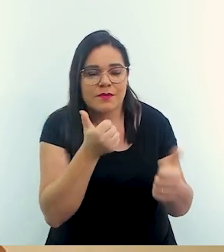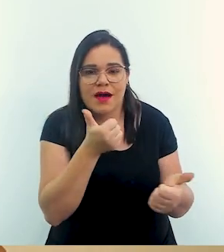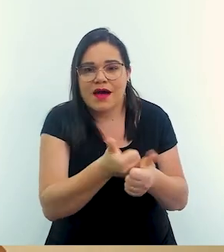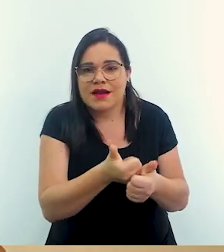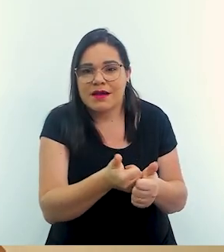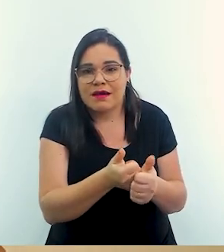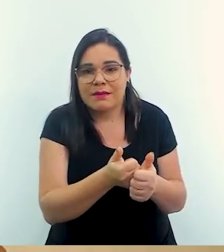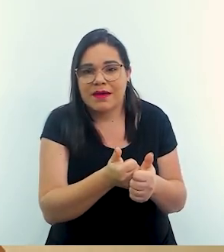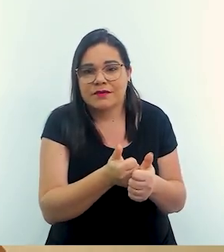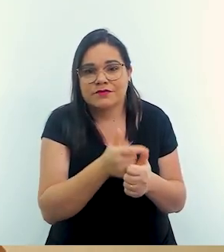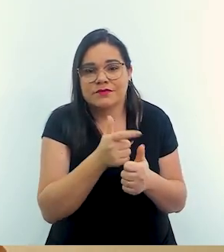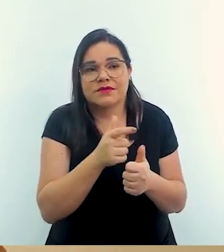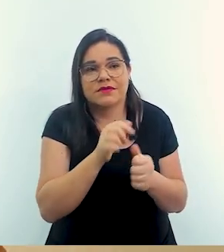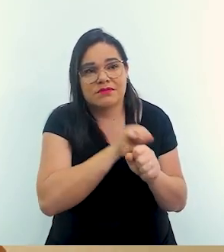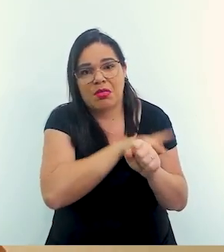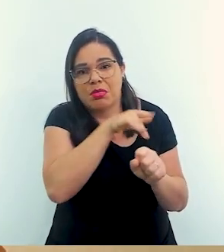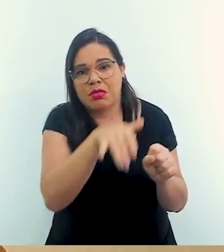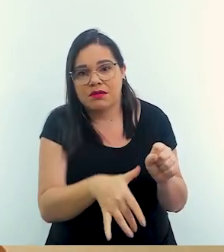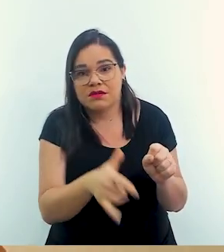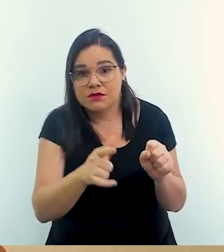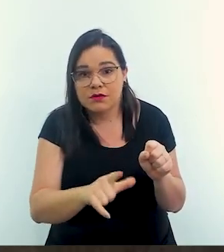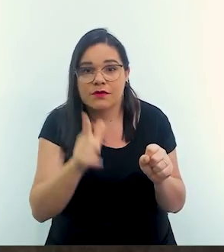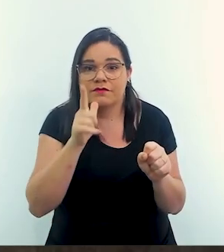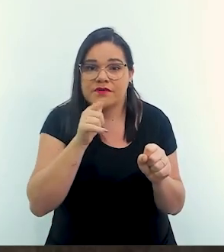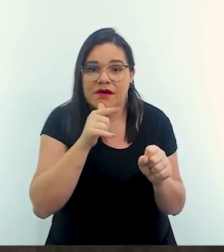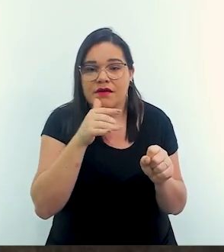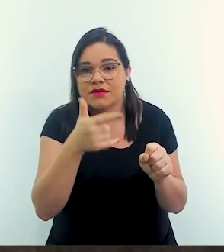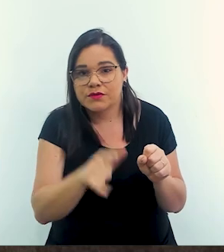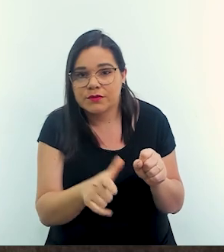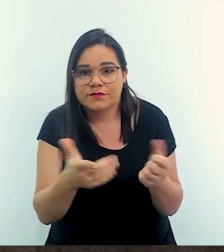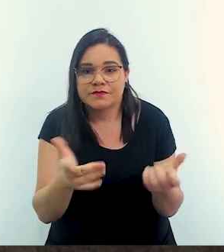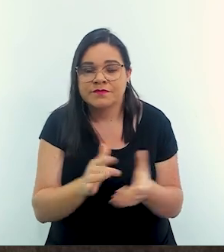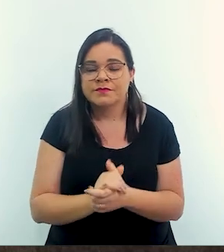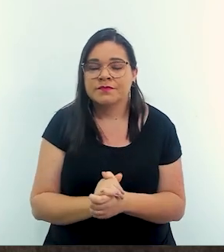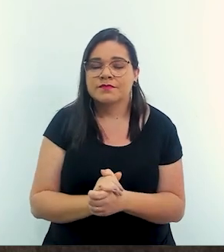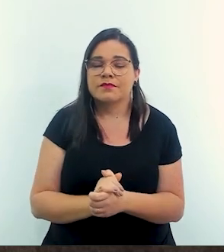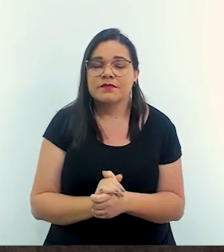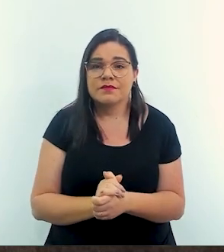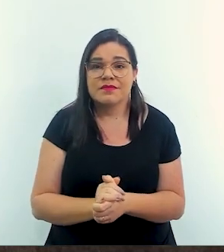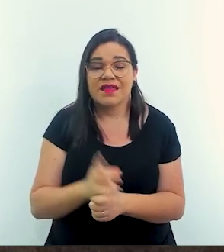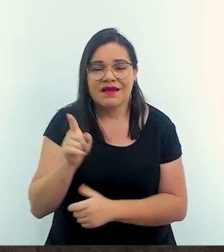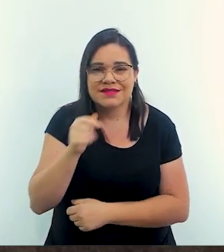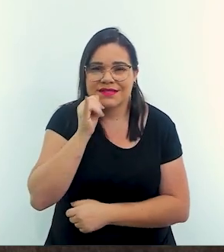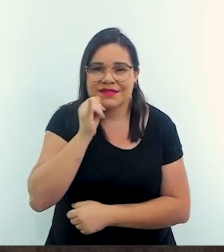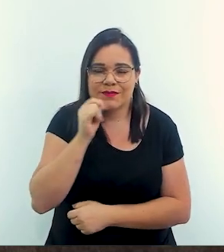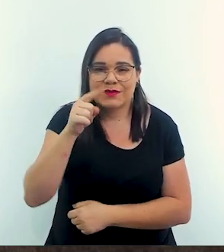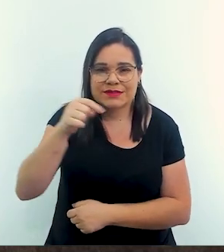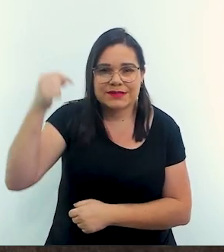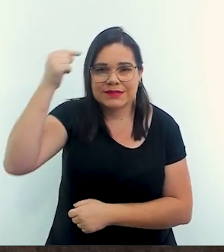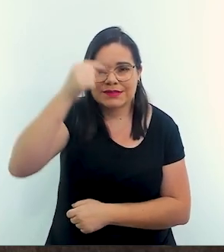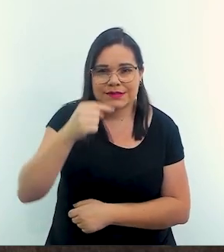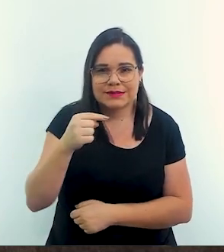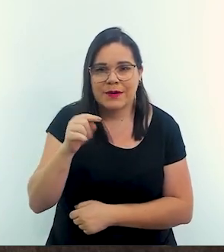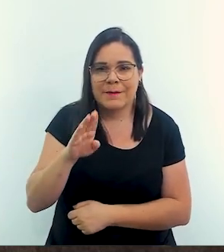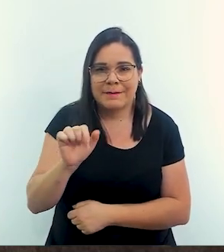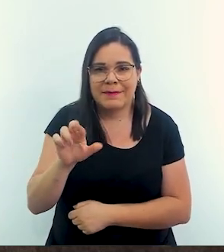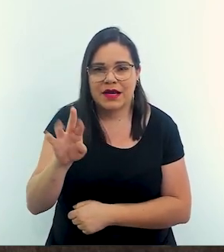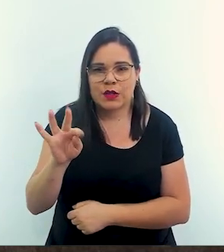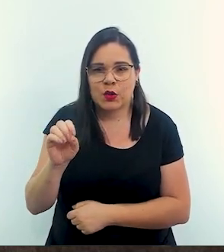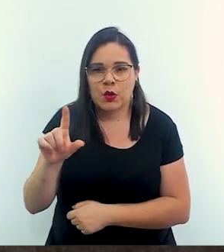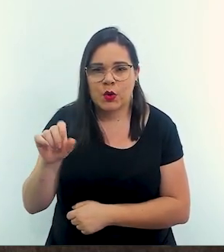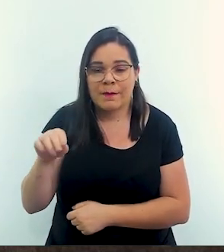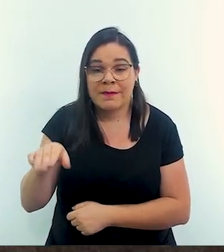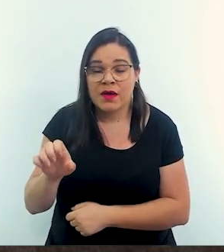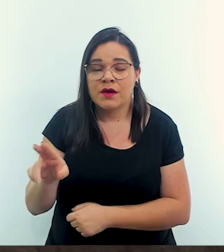numa área de risco de deslizamento agora pegando esse exemplo de São Sebastião litoral norte de São Paulo você acha que essa